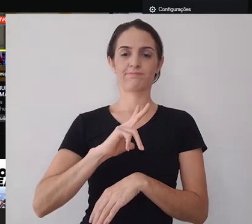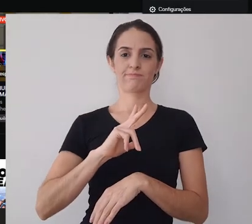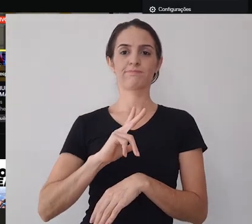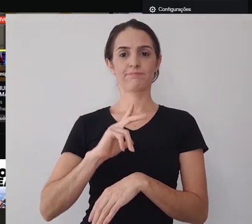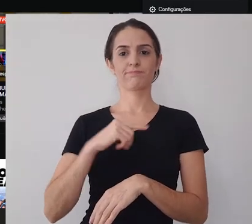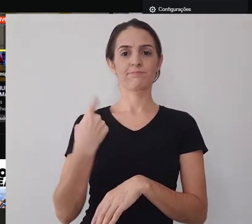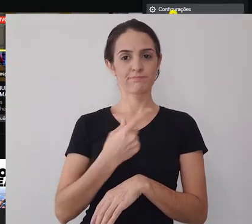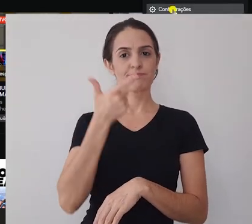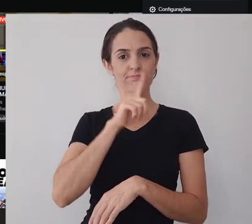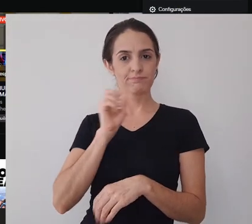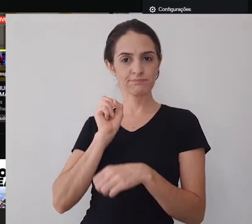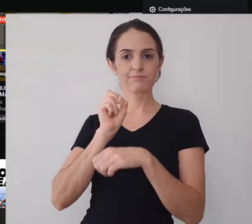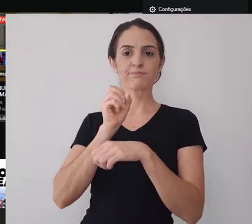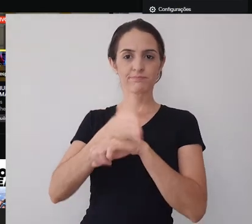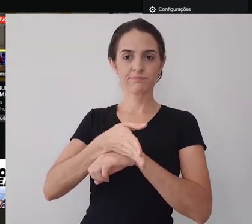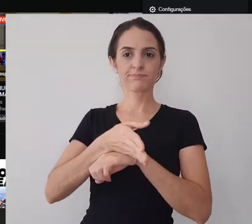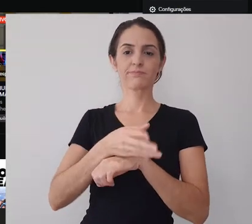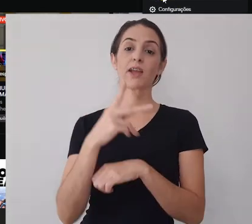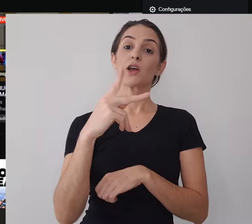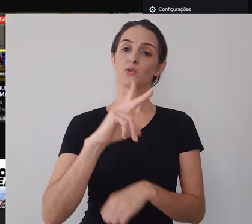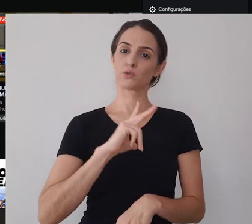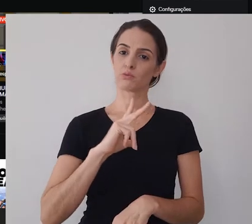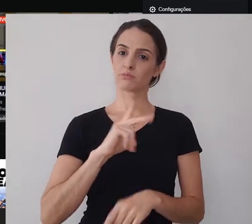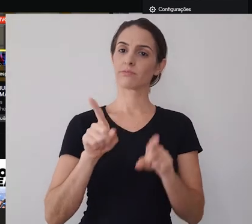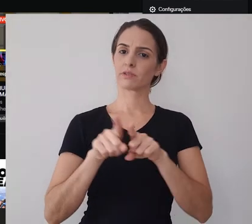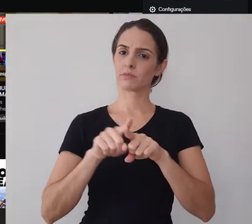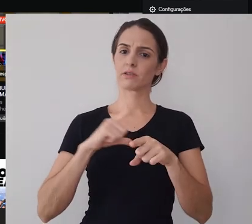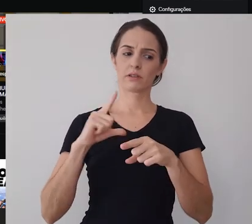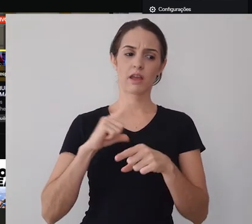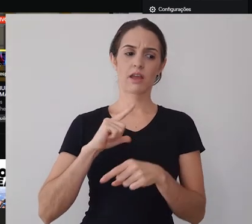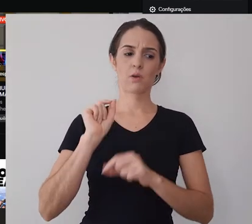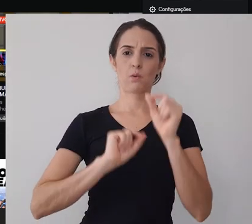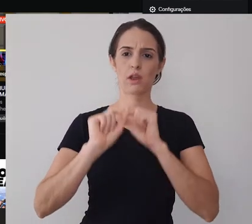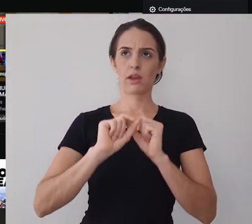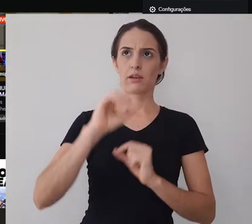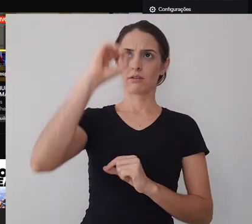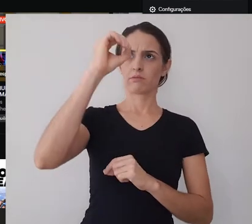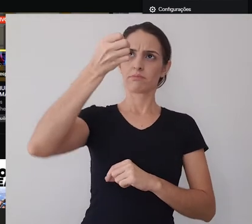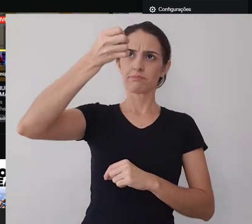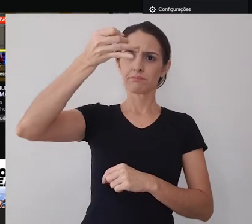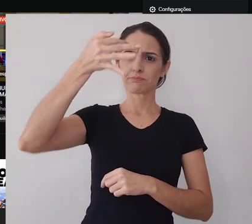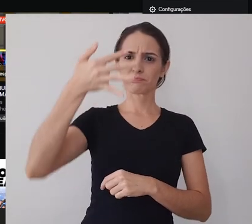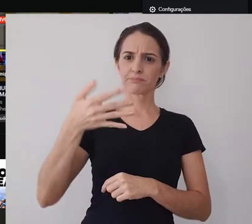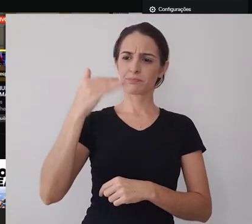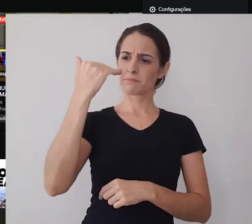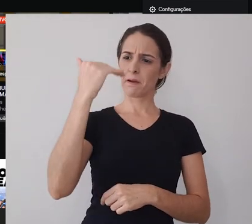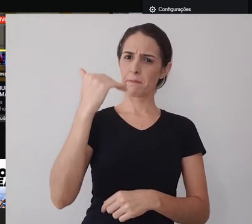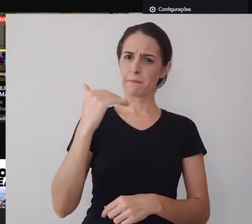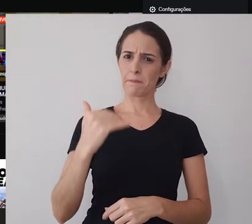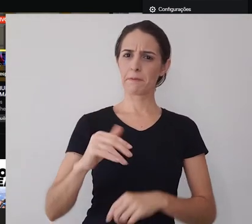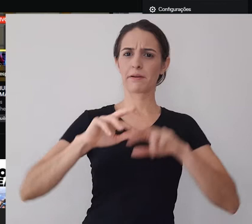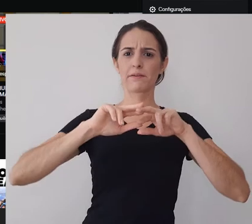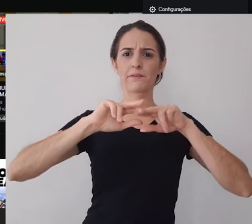Estamos já aqui na nossa conta. Na sua conta você vai ter diversas opções, tá certo? Mas em